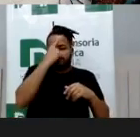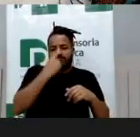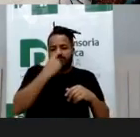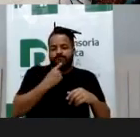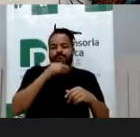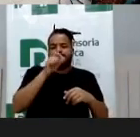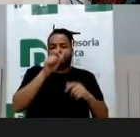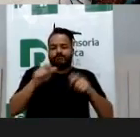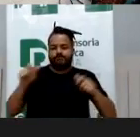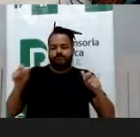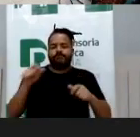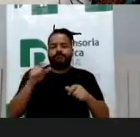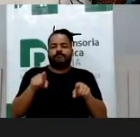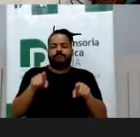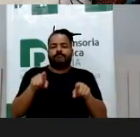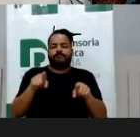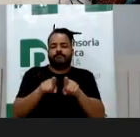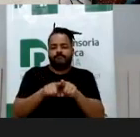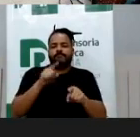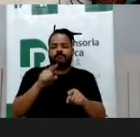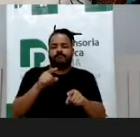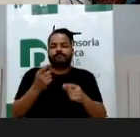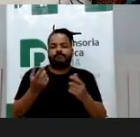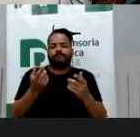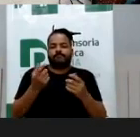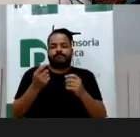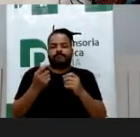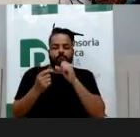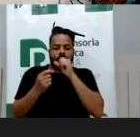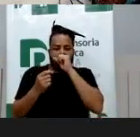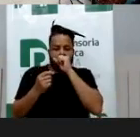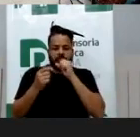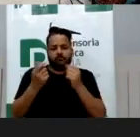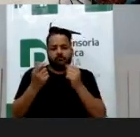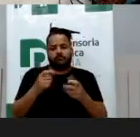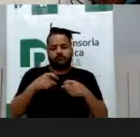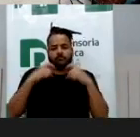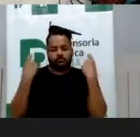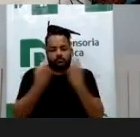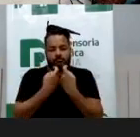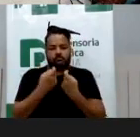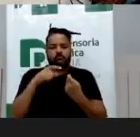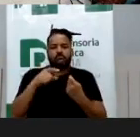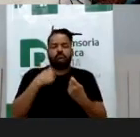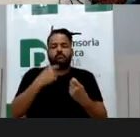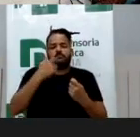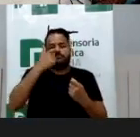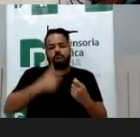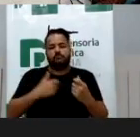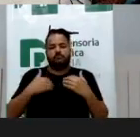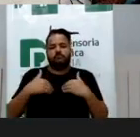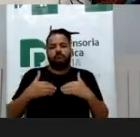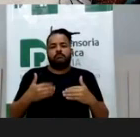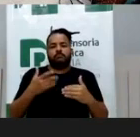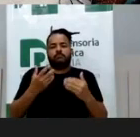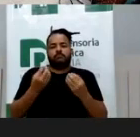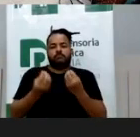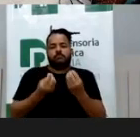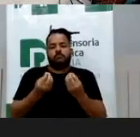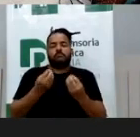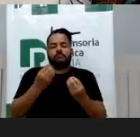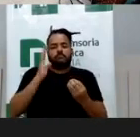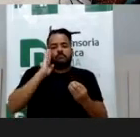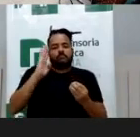a questão da adultização, da hipersexualização e da pedofilia mais sensíveis para as mulheres, não exclusivamente para as mulheres,